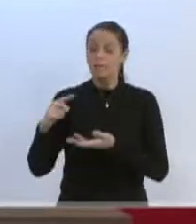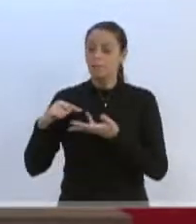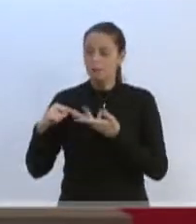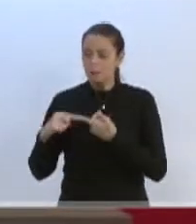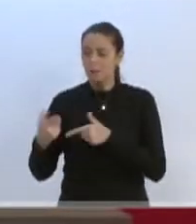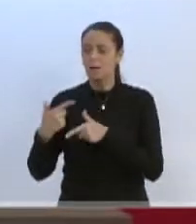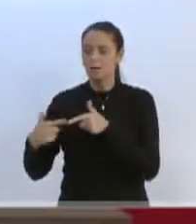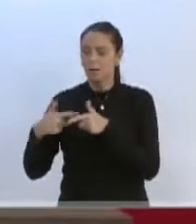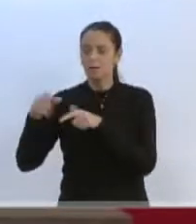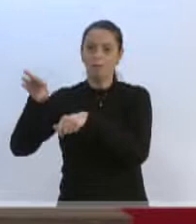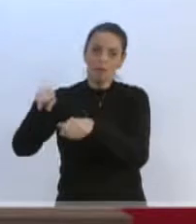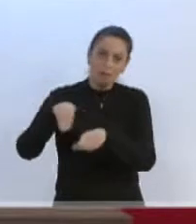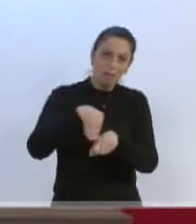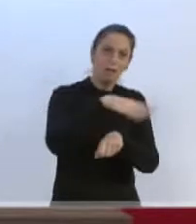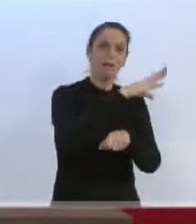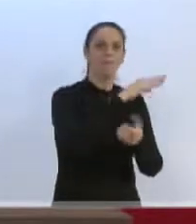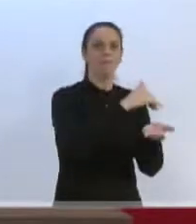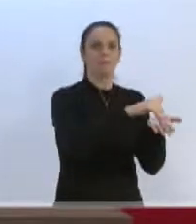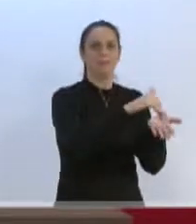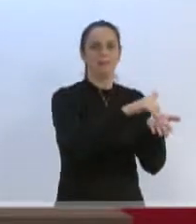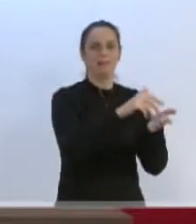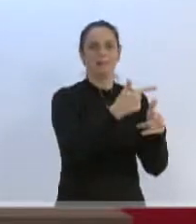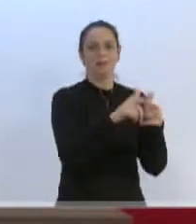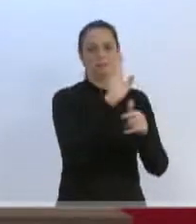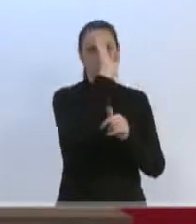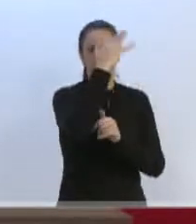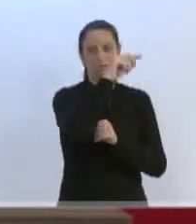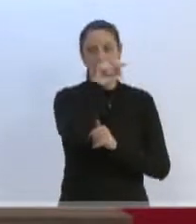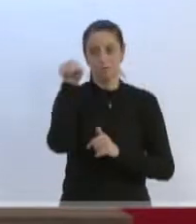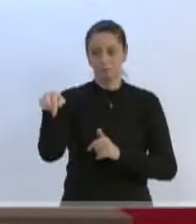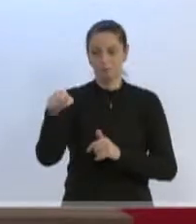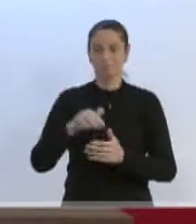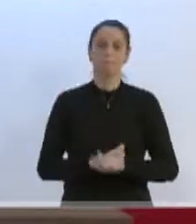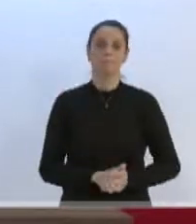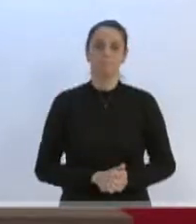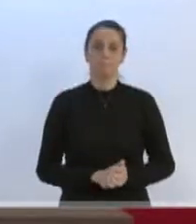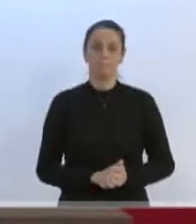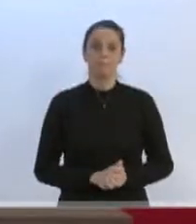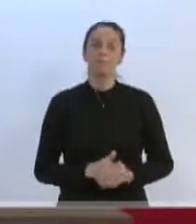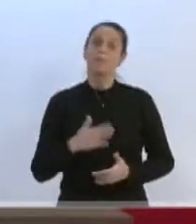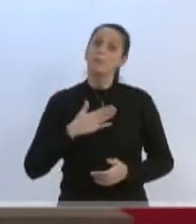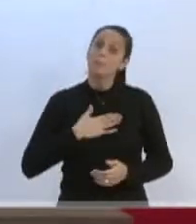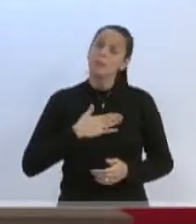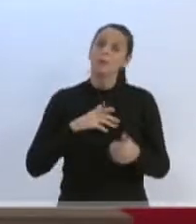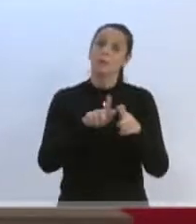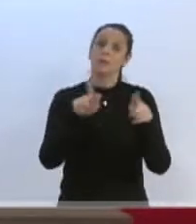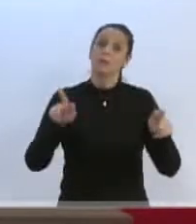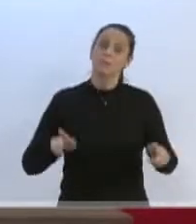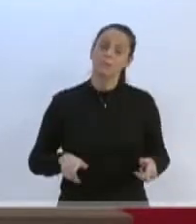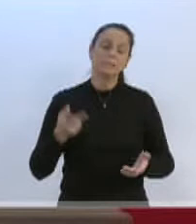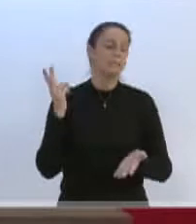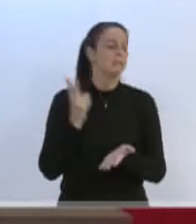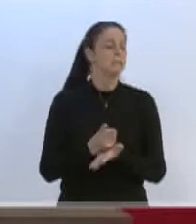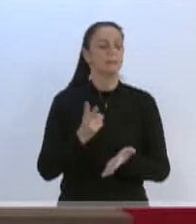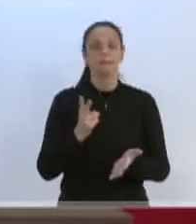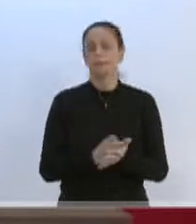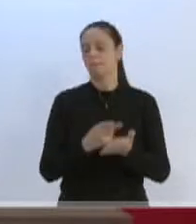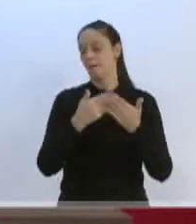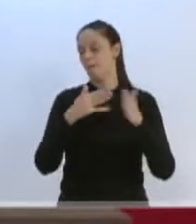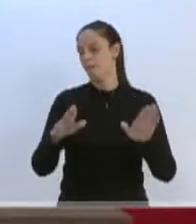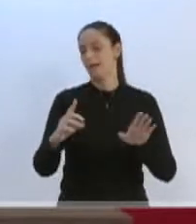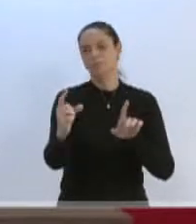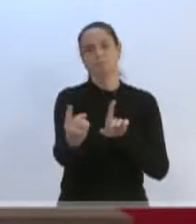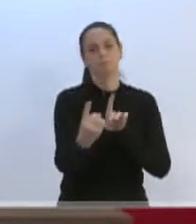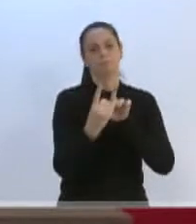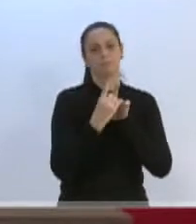comunidade às secretarias. E dizer, senhores, que o gabinete de vereador Becker está sempre pronto para